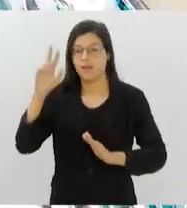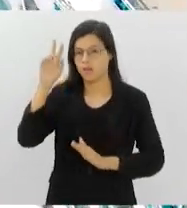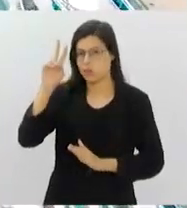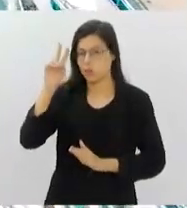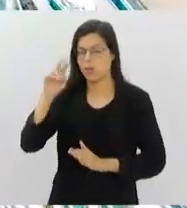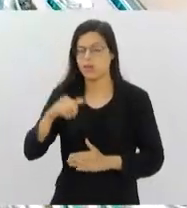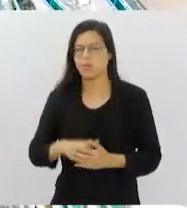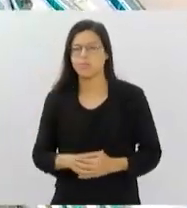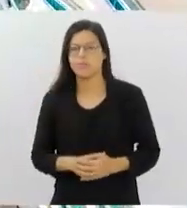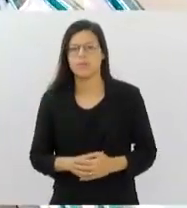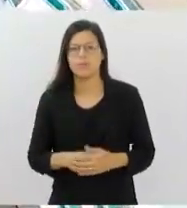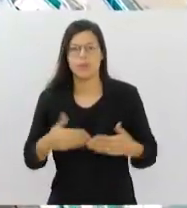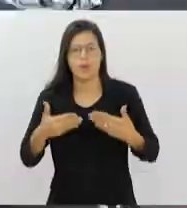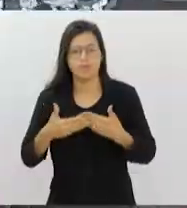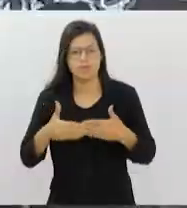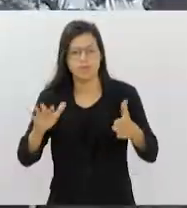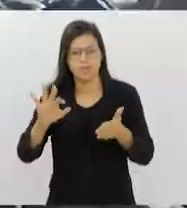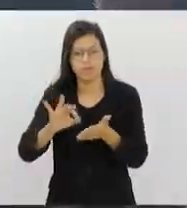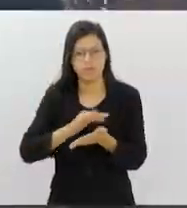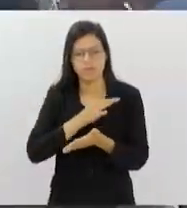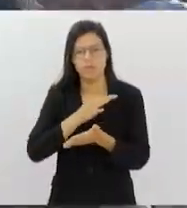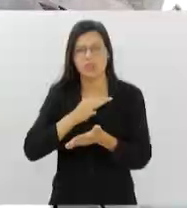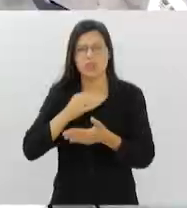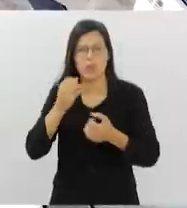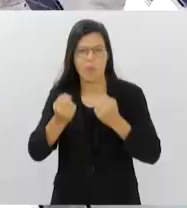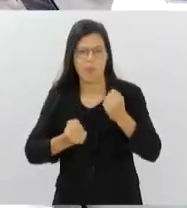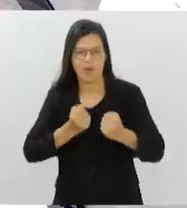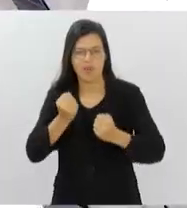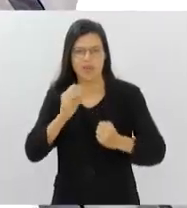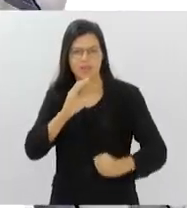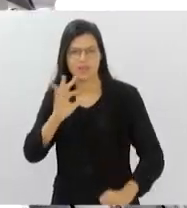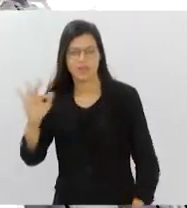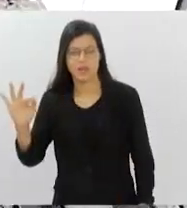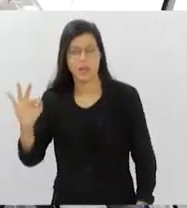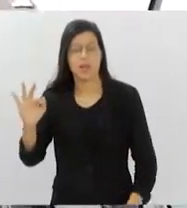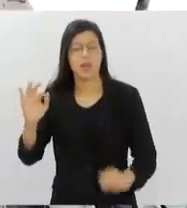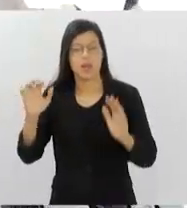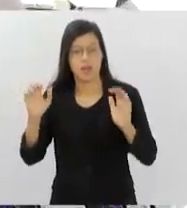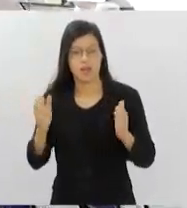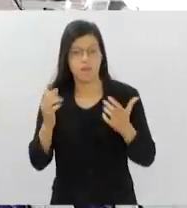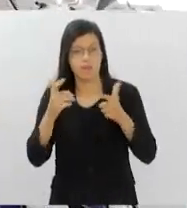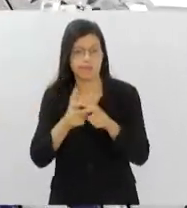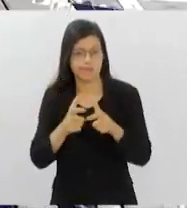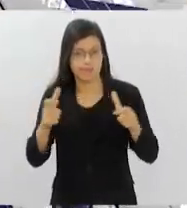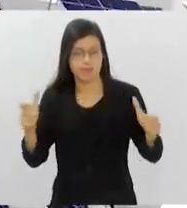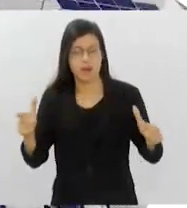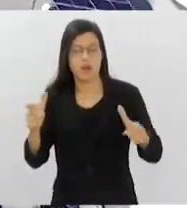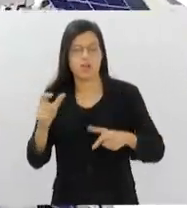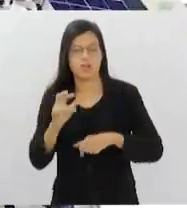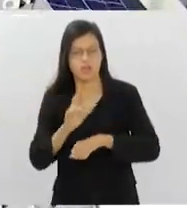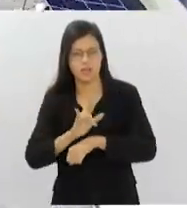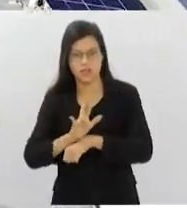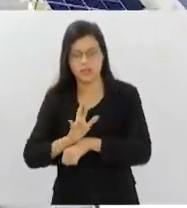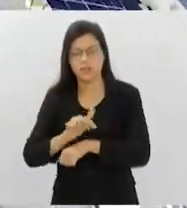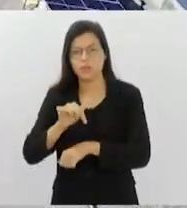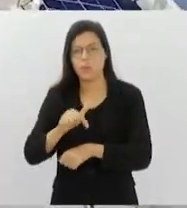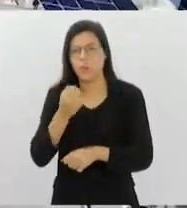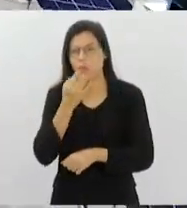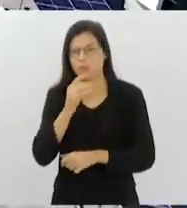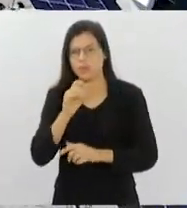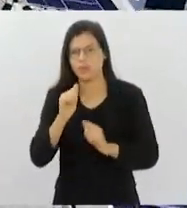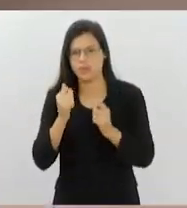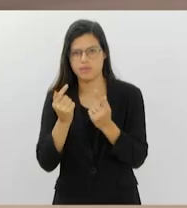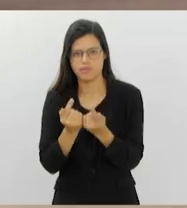Abertas inscrições para a meia-maratona de Cabo Frio, maior evento esportivo da região dos lagos. O Bom Dia Alerj começa